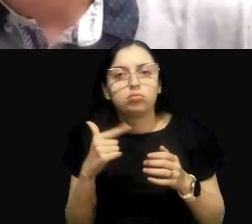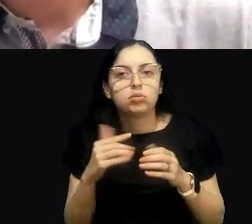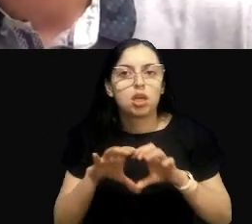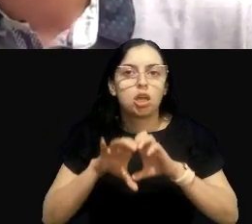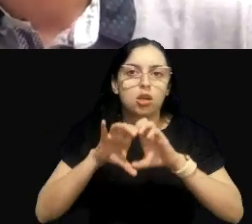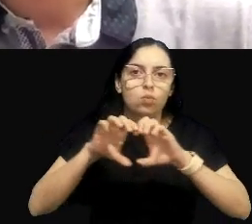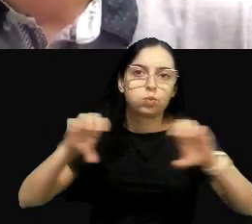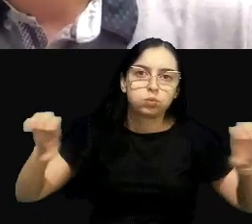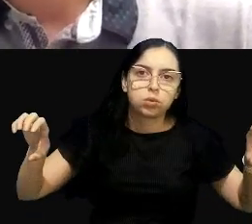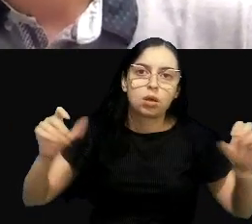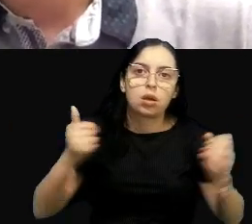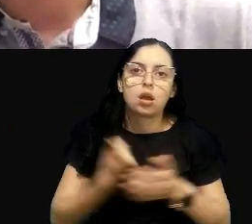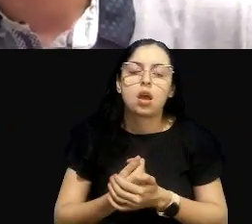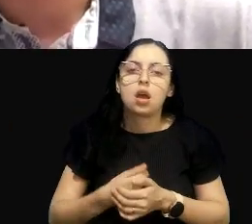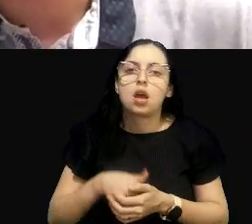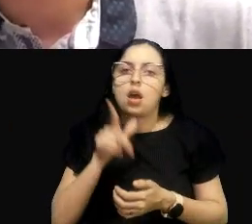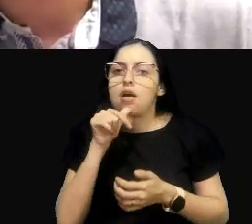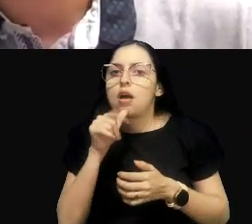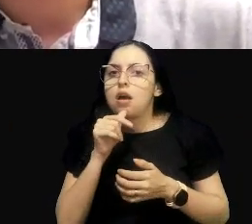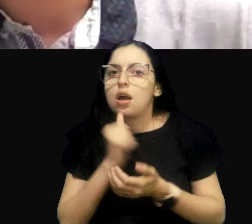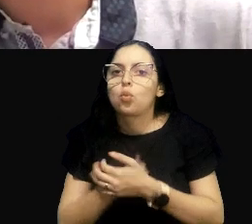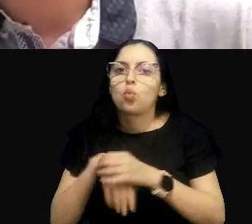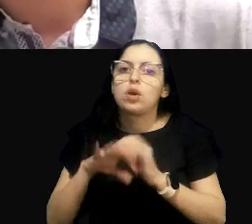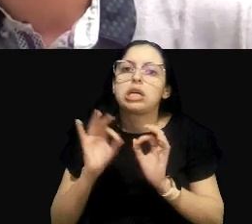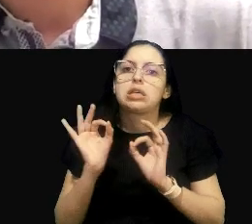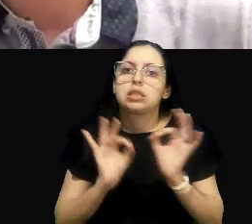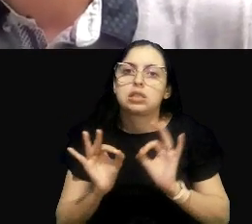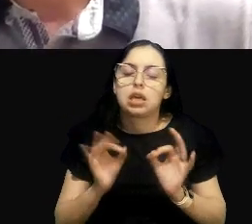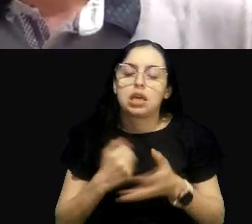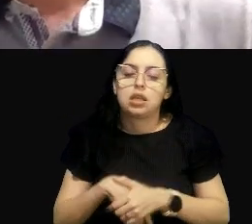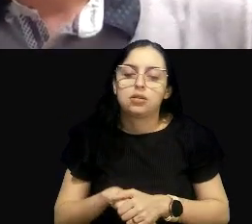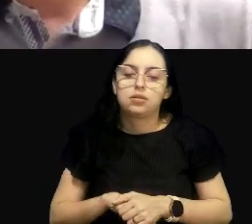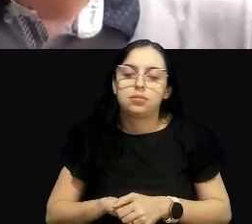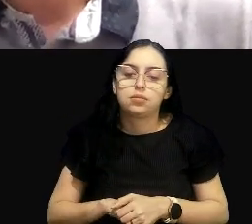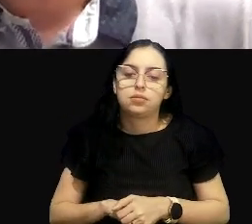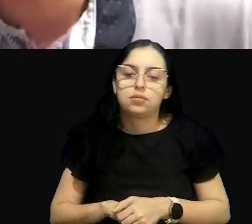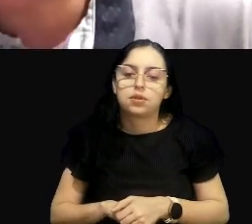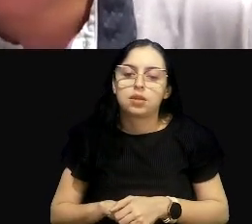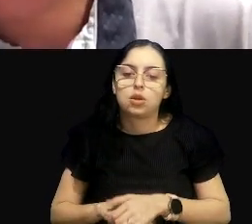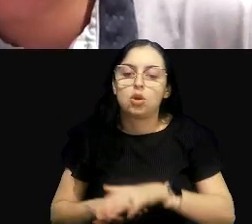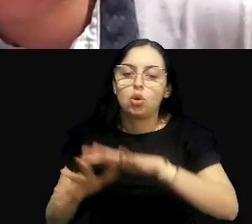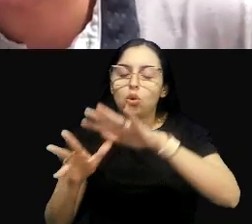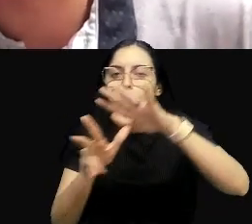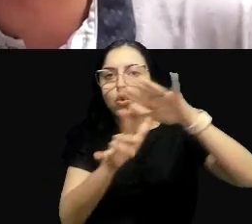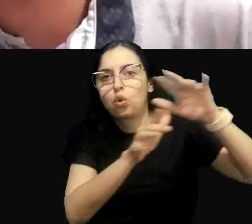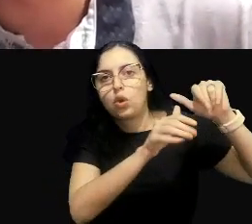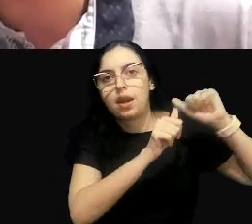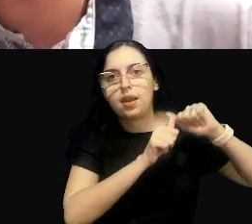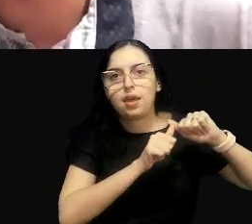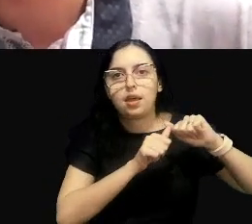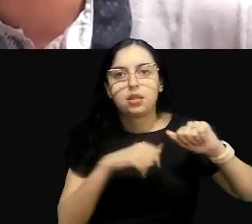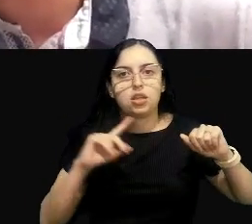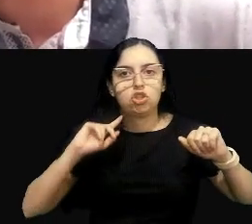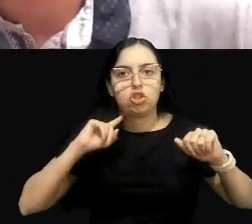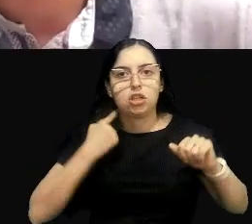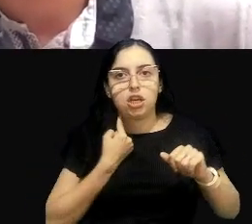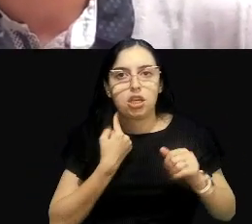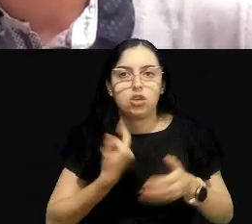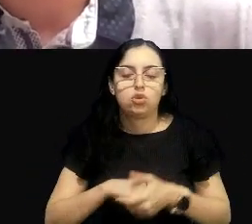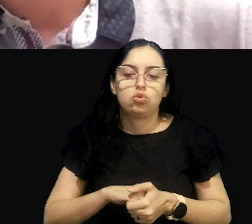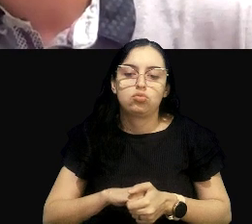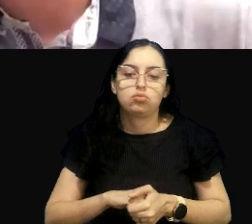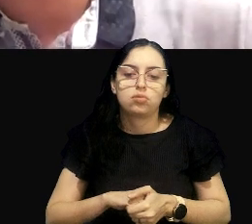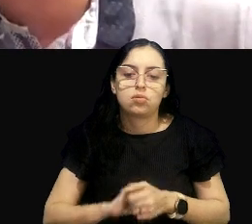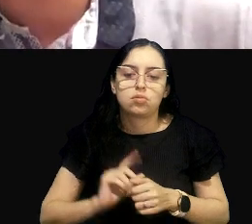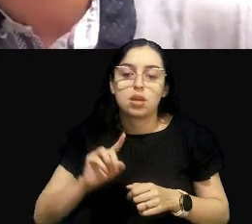sanitário, abastecimento de água, ou coleta e gerenciamento de resíduos sólidos, não vai ter isso equacionado amanhã ou ano que vem.